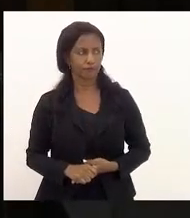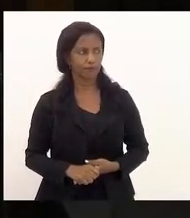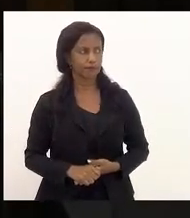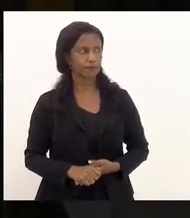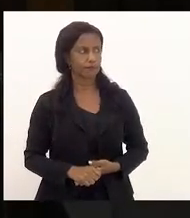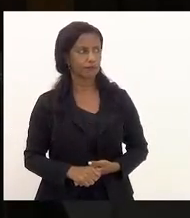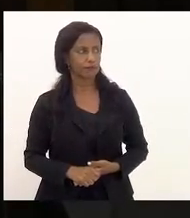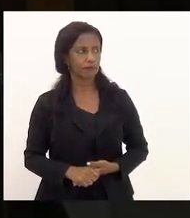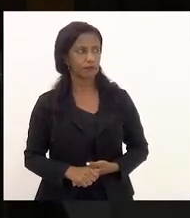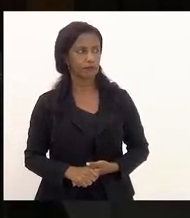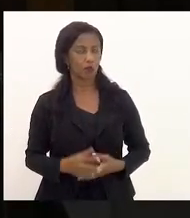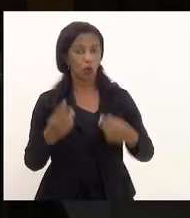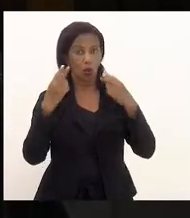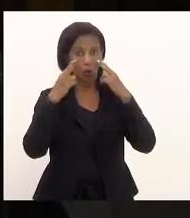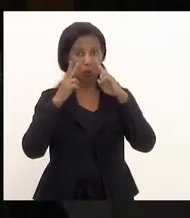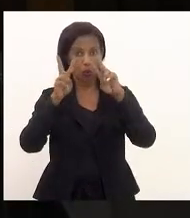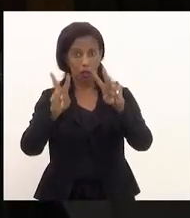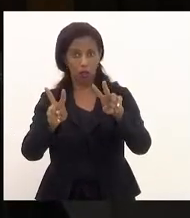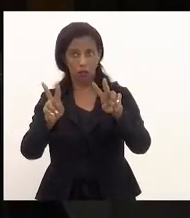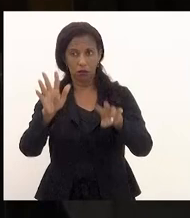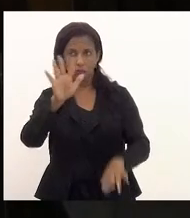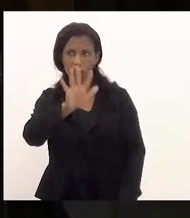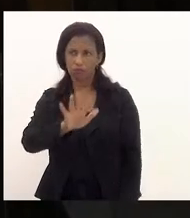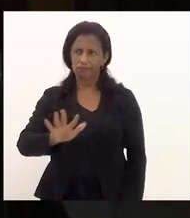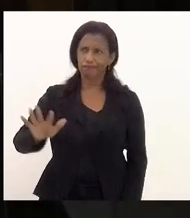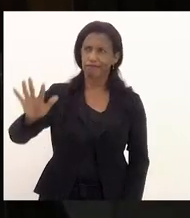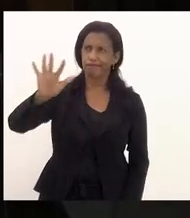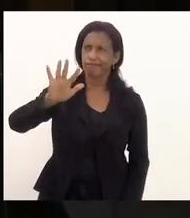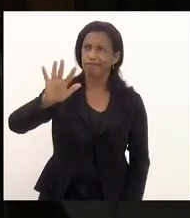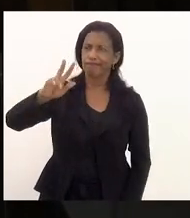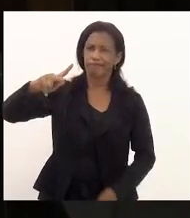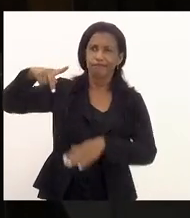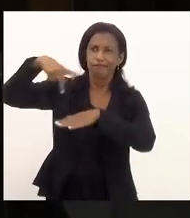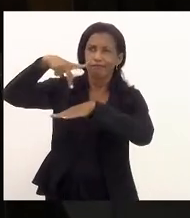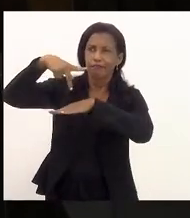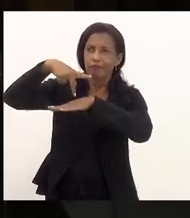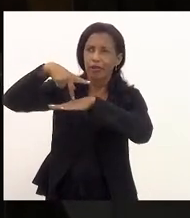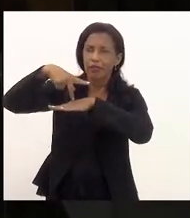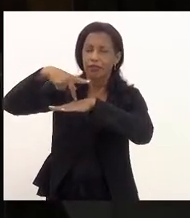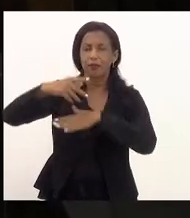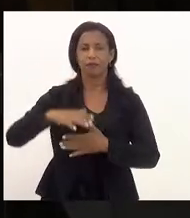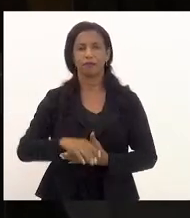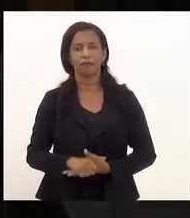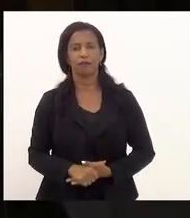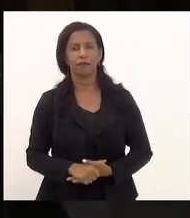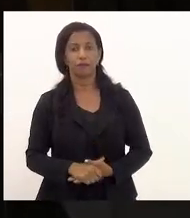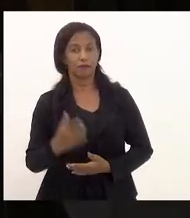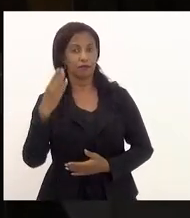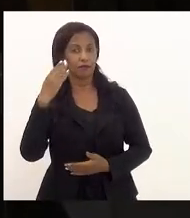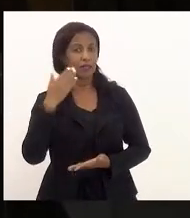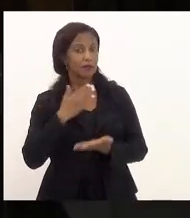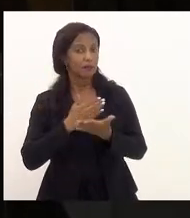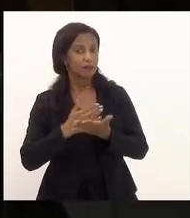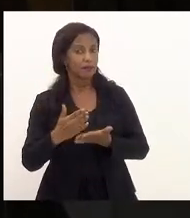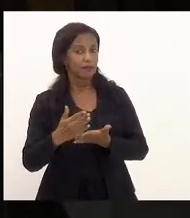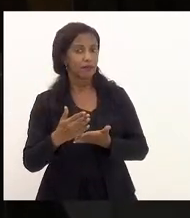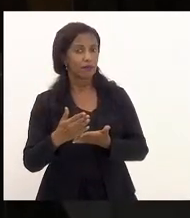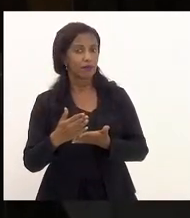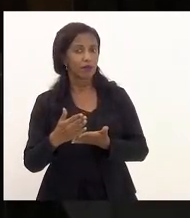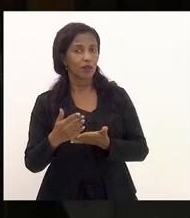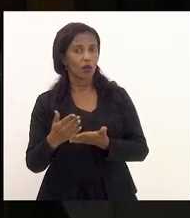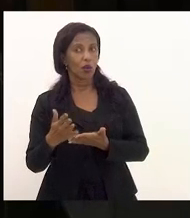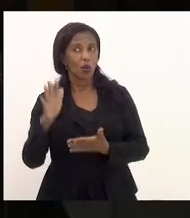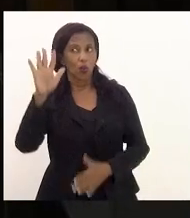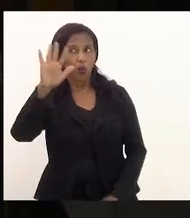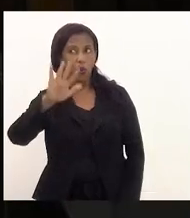olhando o cenário do nosso país, deputado Dionísio Lins, e principalmente o frágil